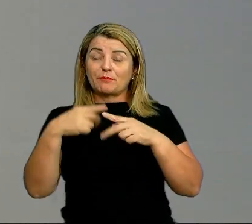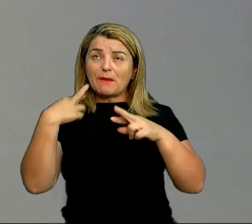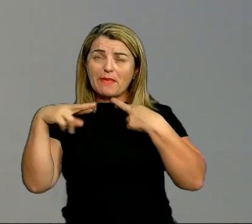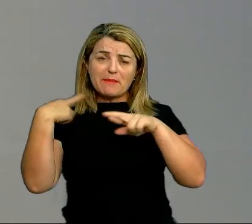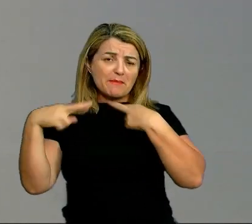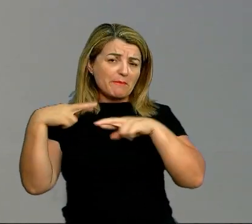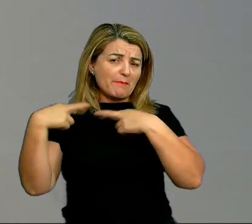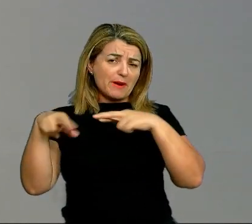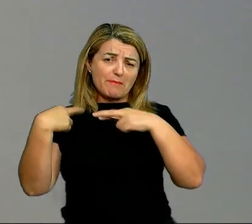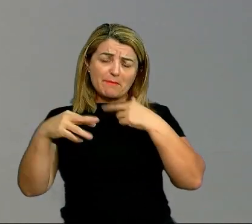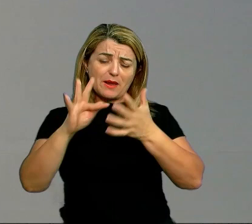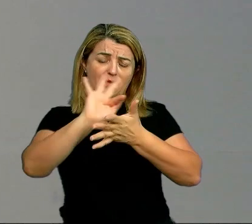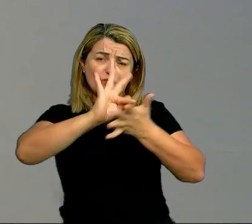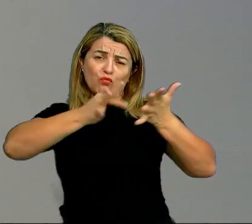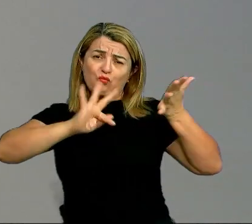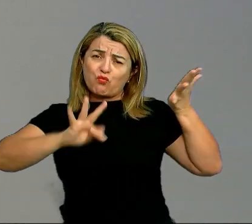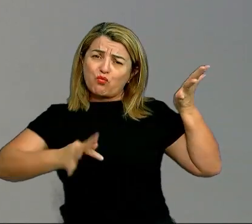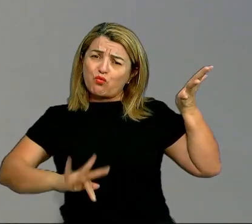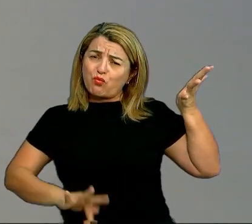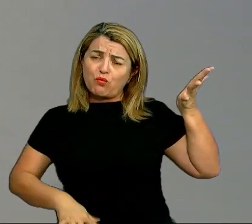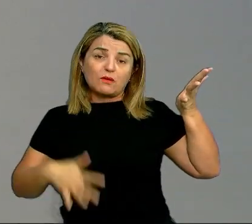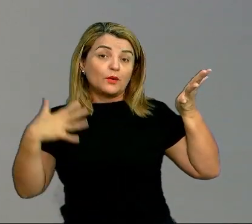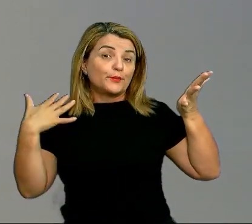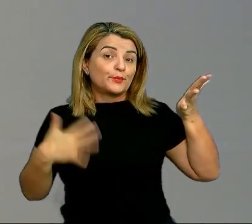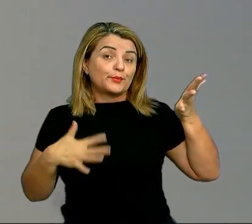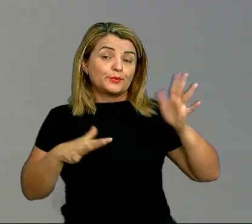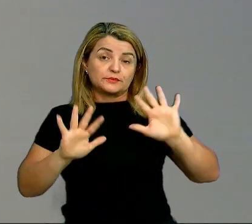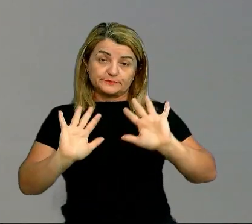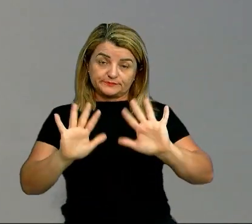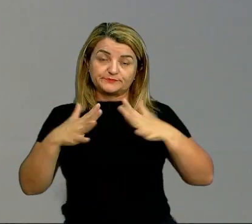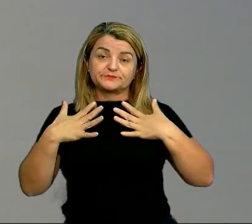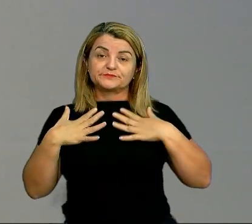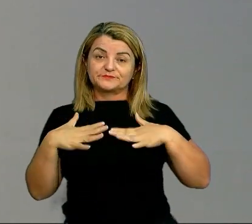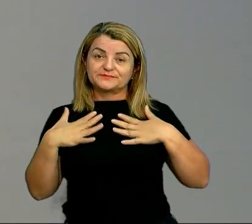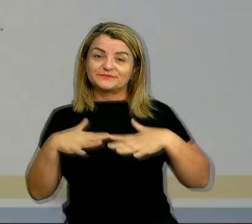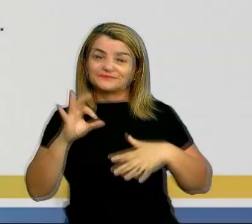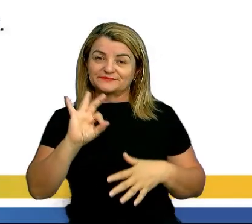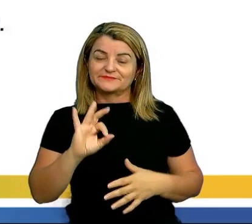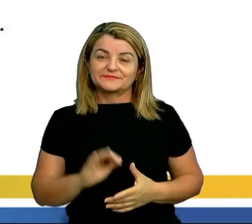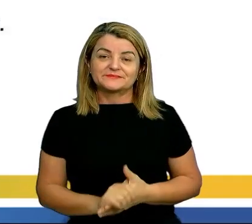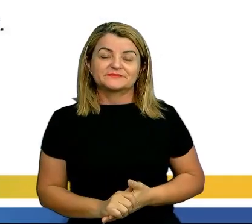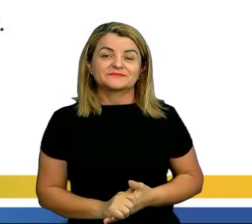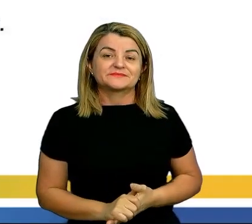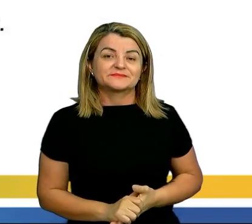conta dos textos serem muito longos, tá? Mas fica comigo que vai dar certo.